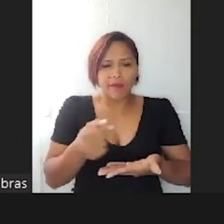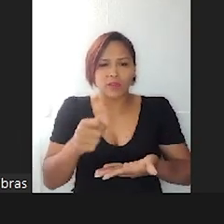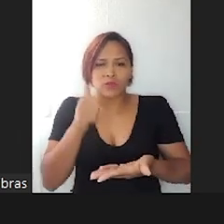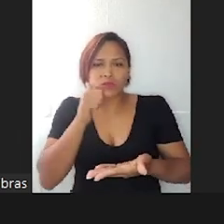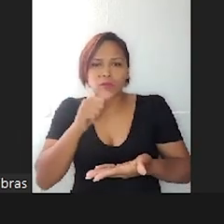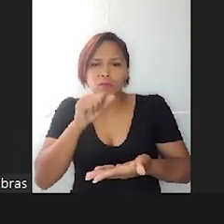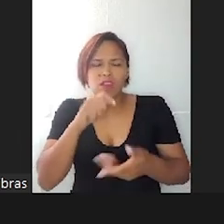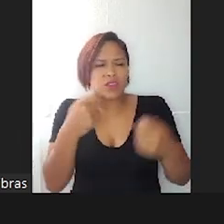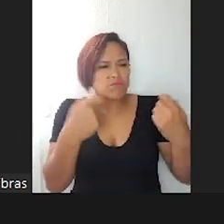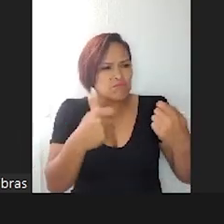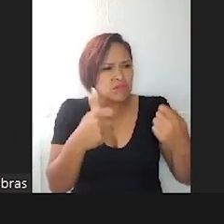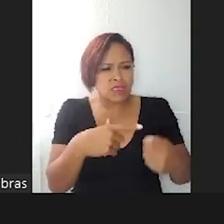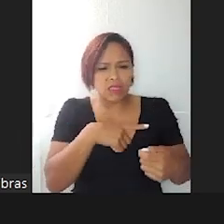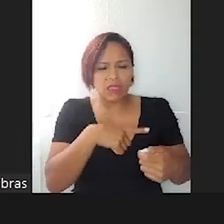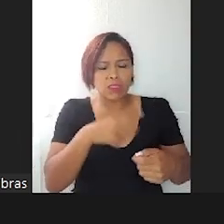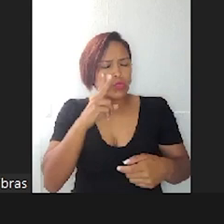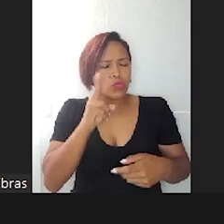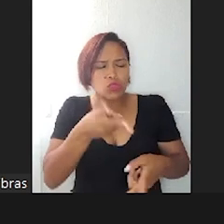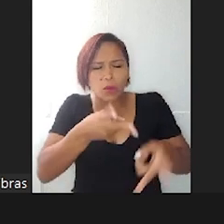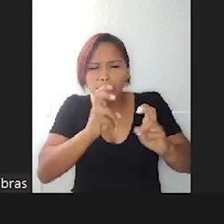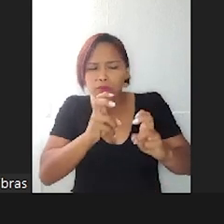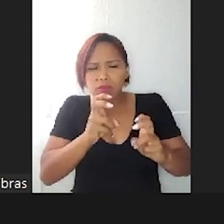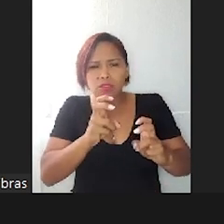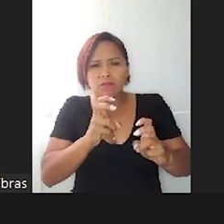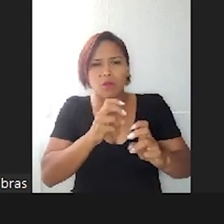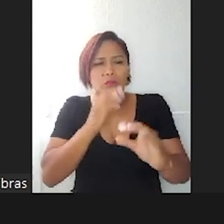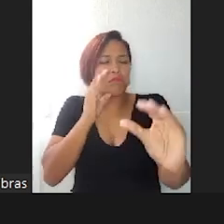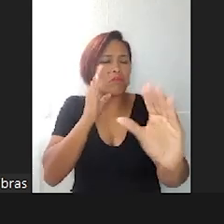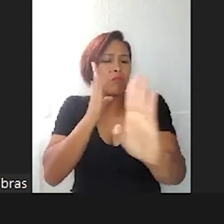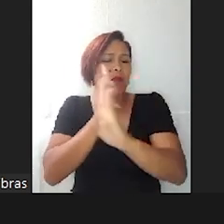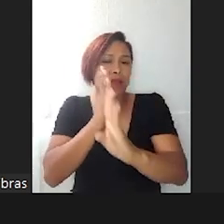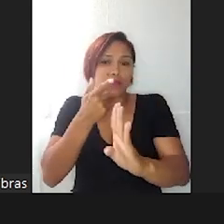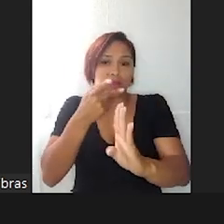essa que não tô enxergando? E a gente se aprofundando